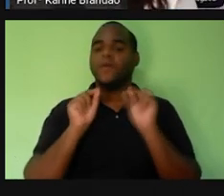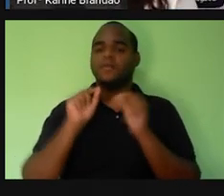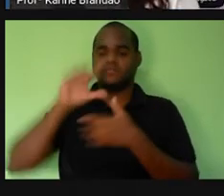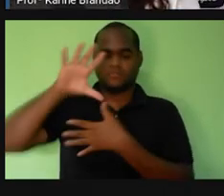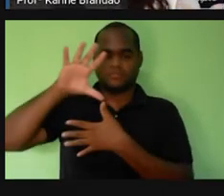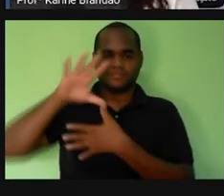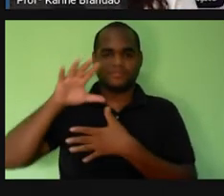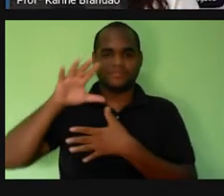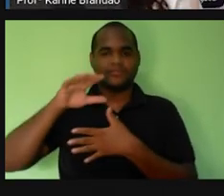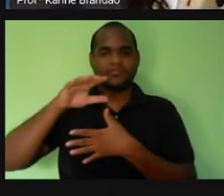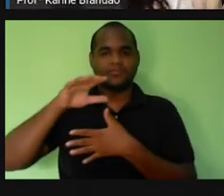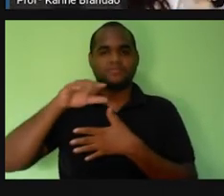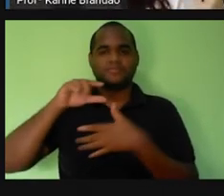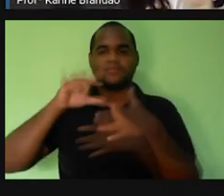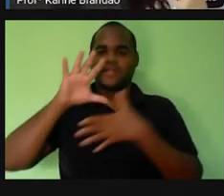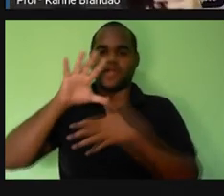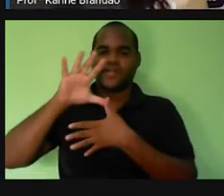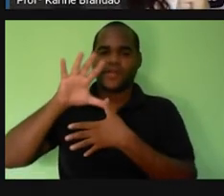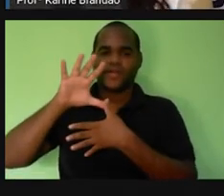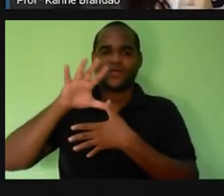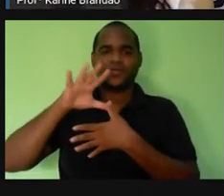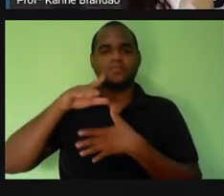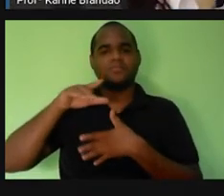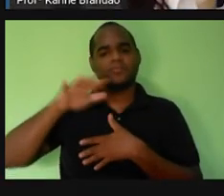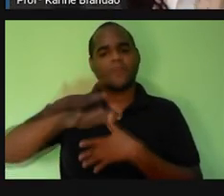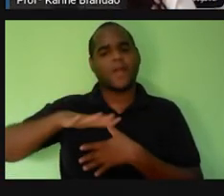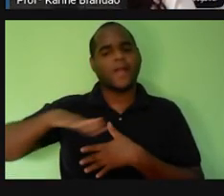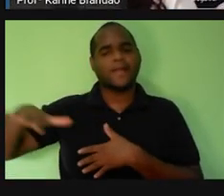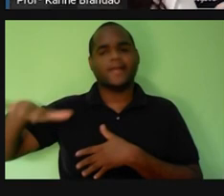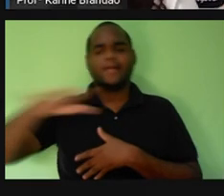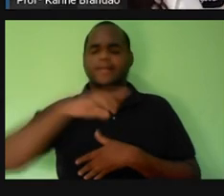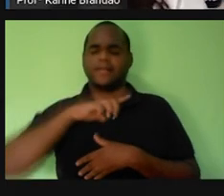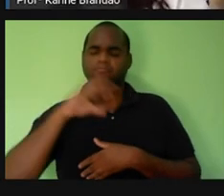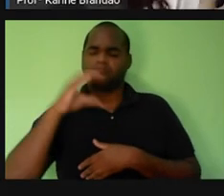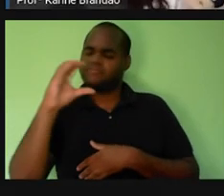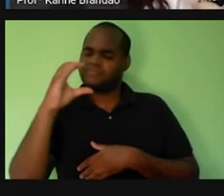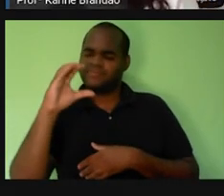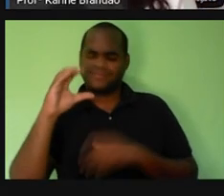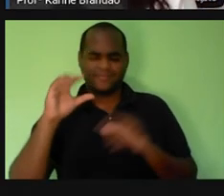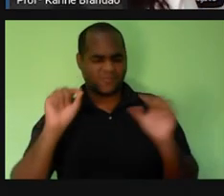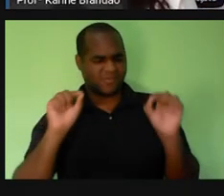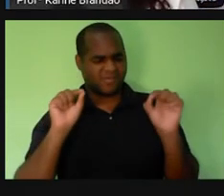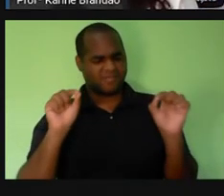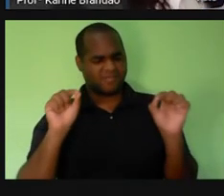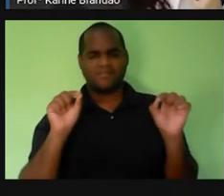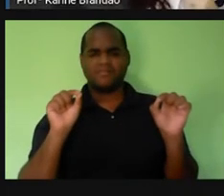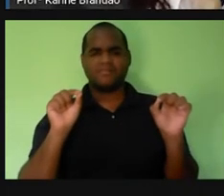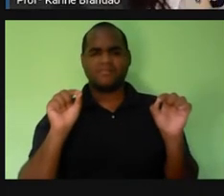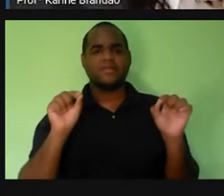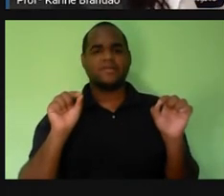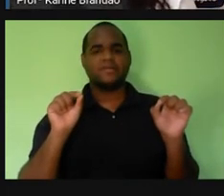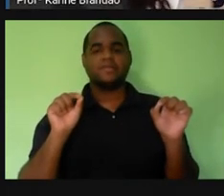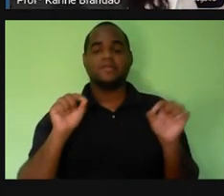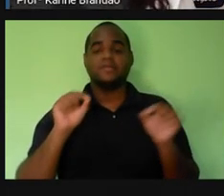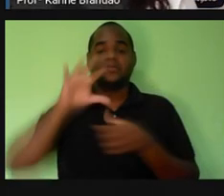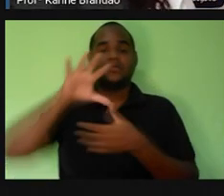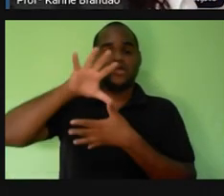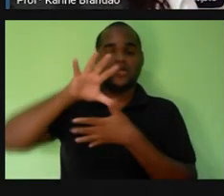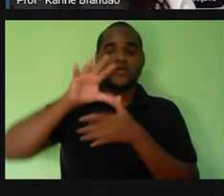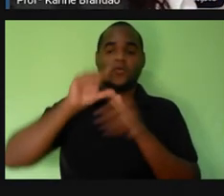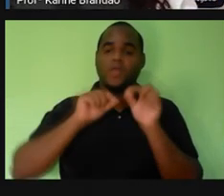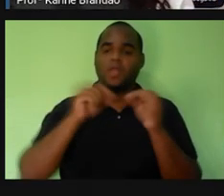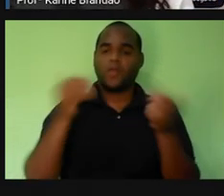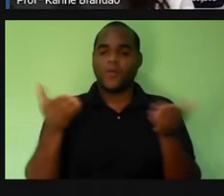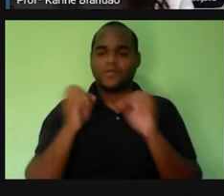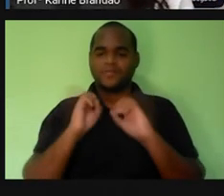Território. Pró, mas o que é que território tem a ver com ciências? E mais ainda, o que que território tem a ver com essa